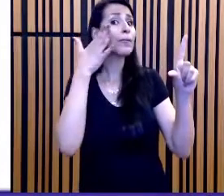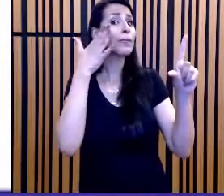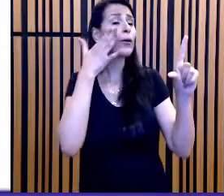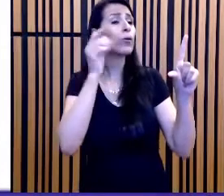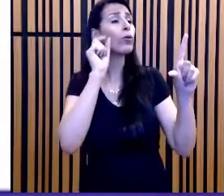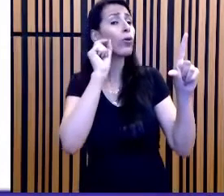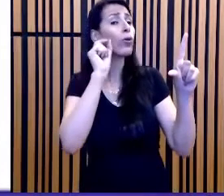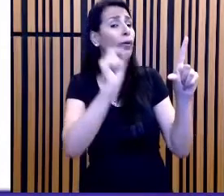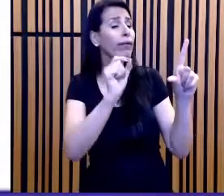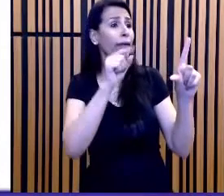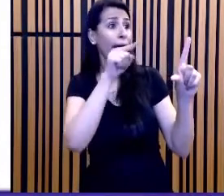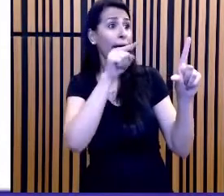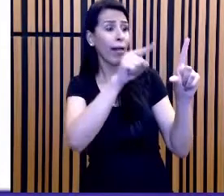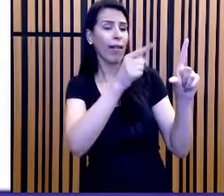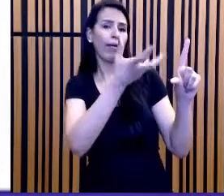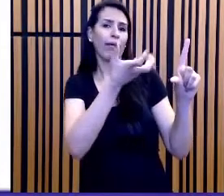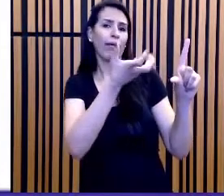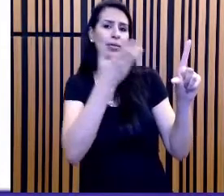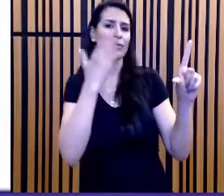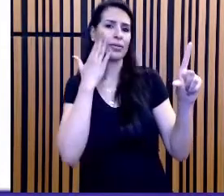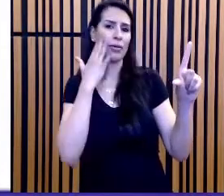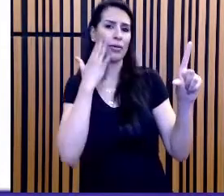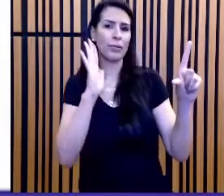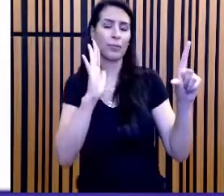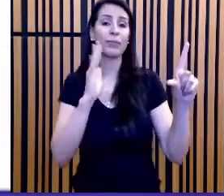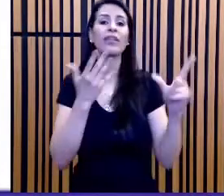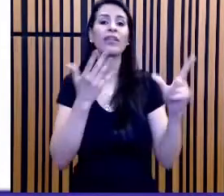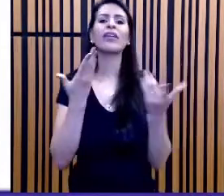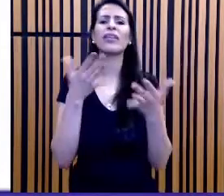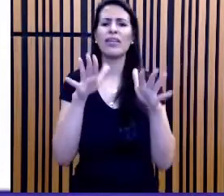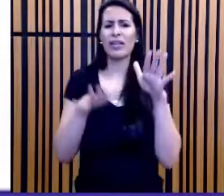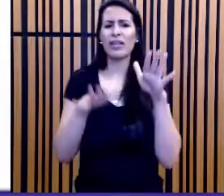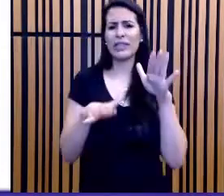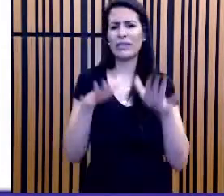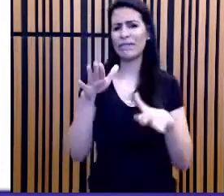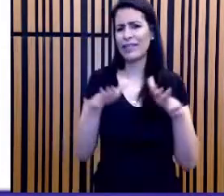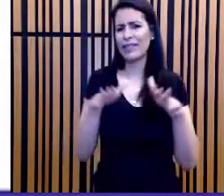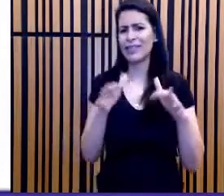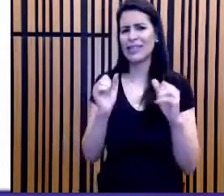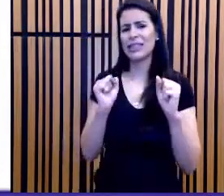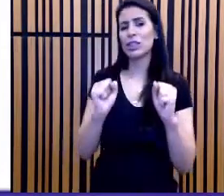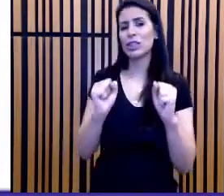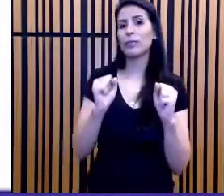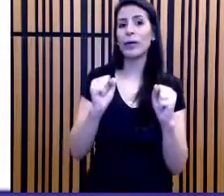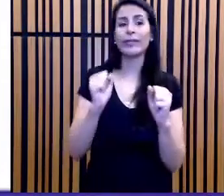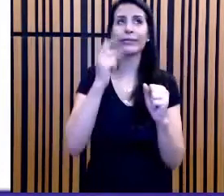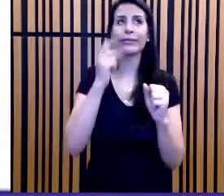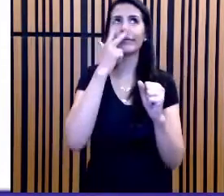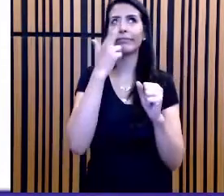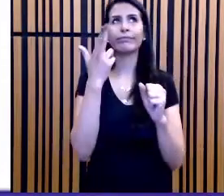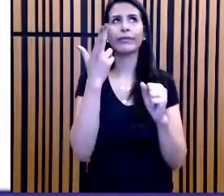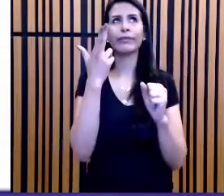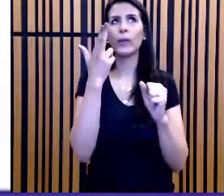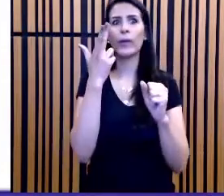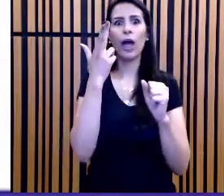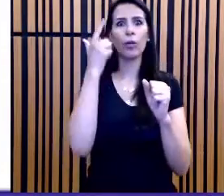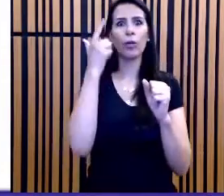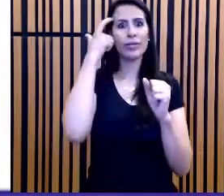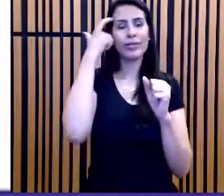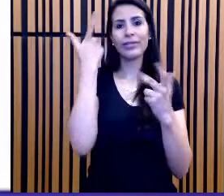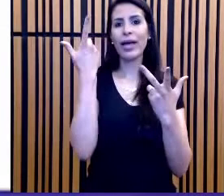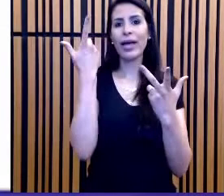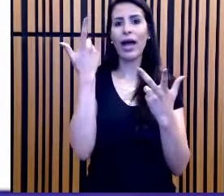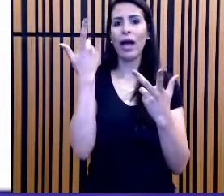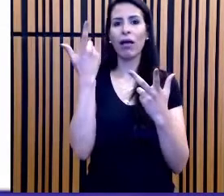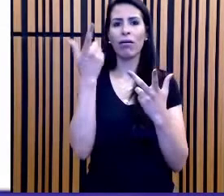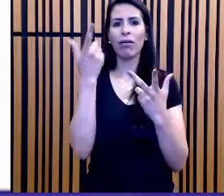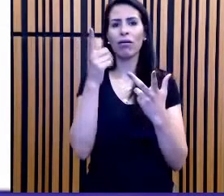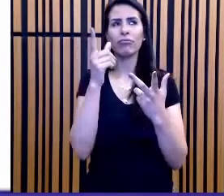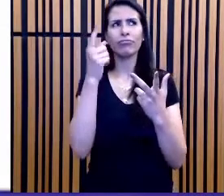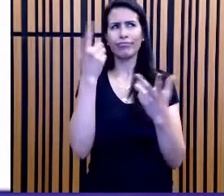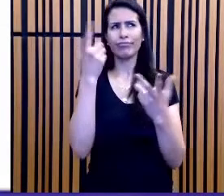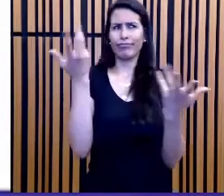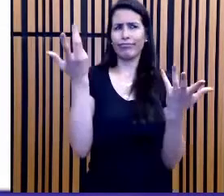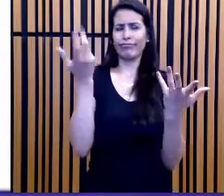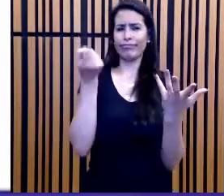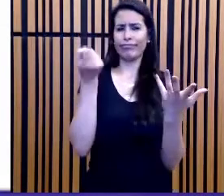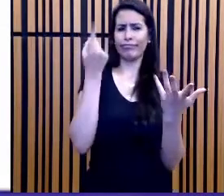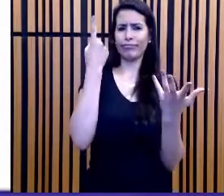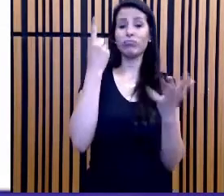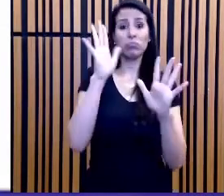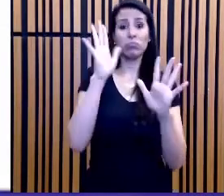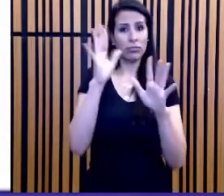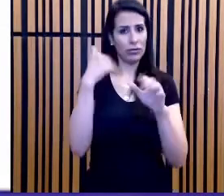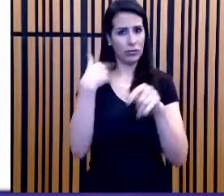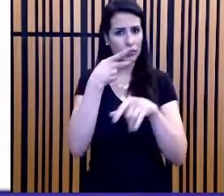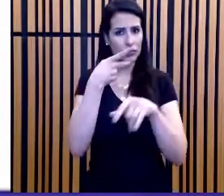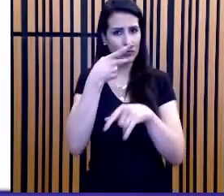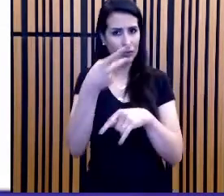possa parecer uma coisa fora do ar, uma coisa meio lunática, essa é minha observação, vocês não desconfiam de